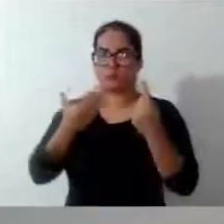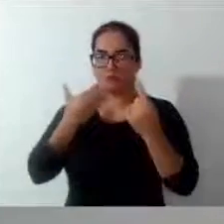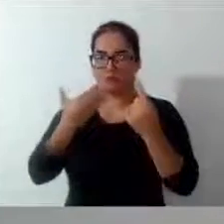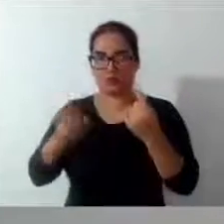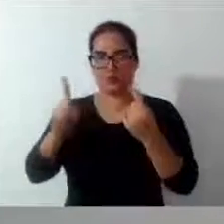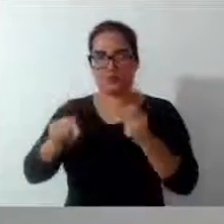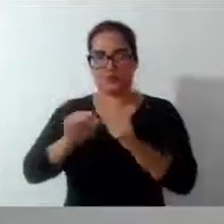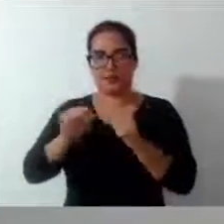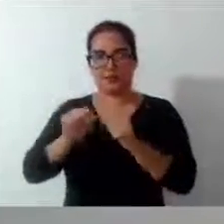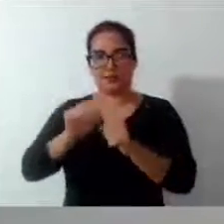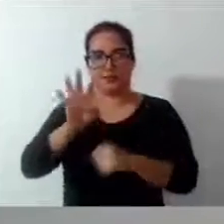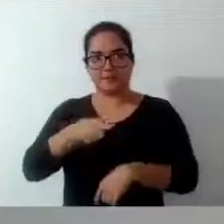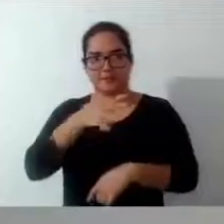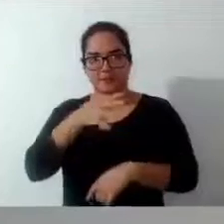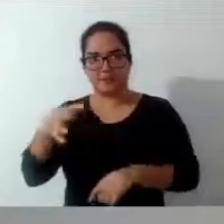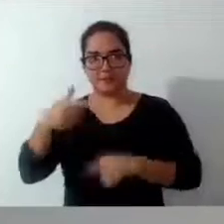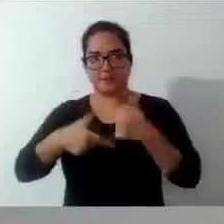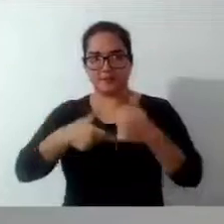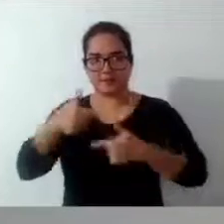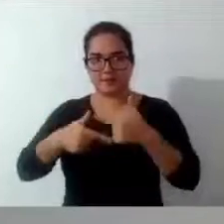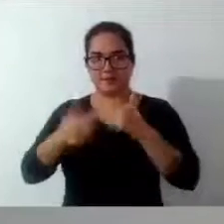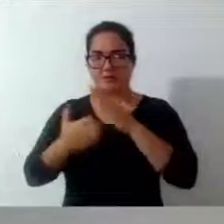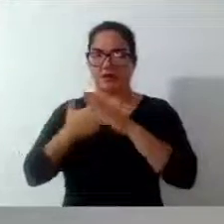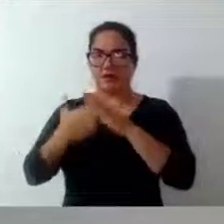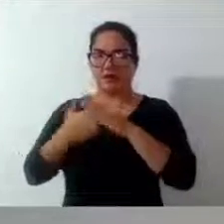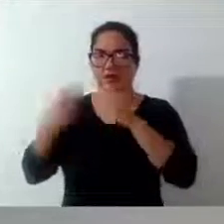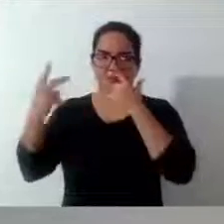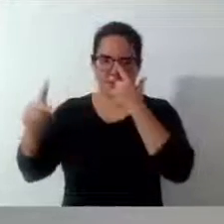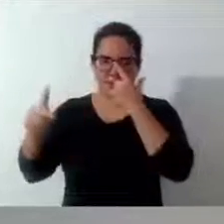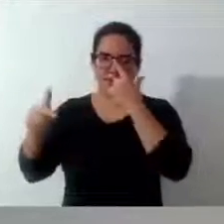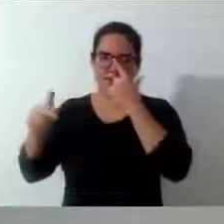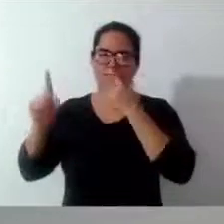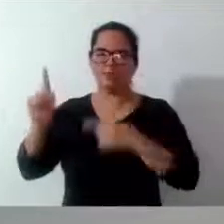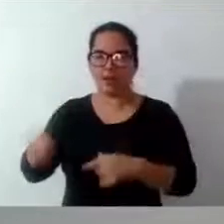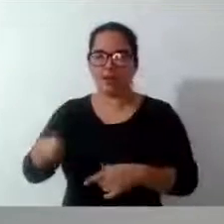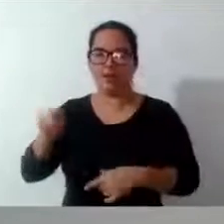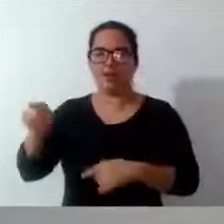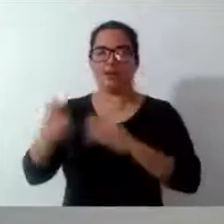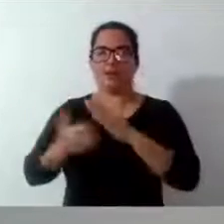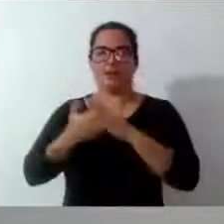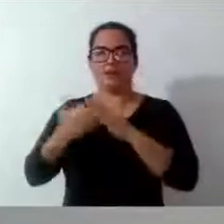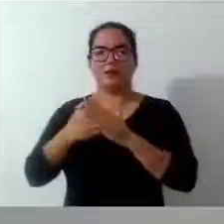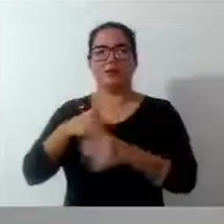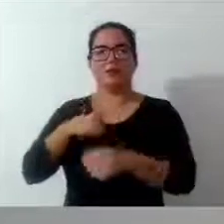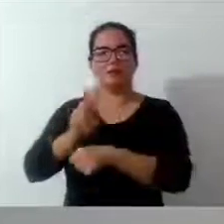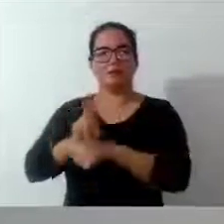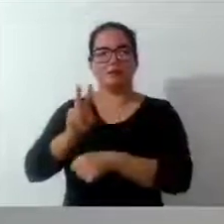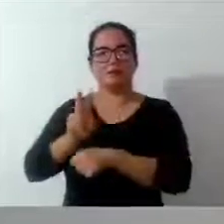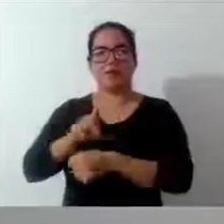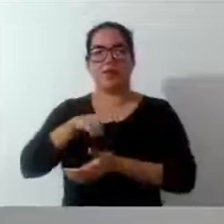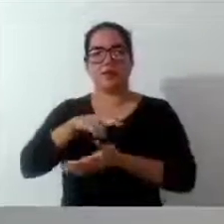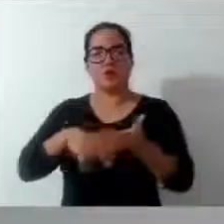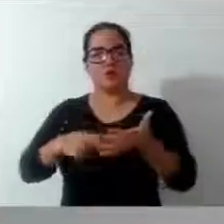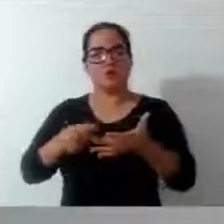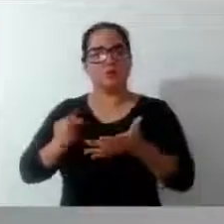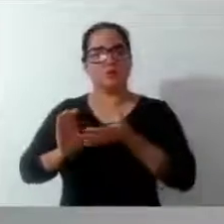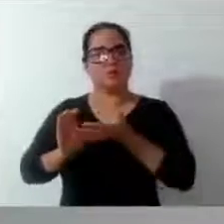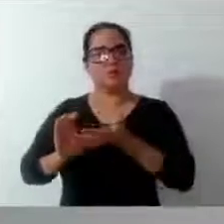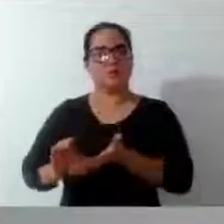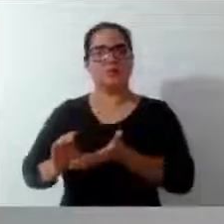planilha de serviço da empresa Schrader, essa empresa que faz a manutenção, que tem um contrato milionário na nossa prefeitura.